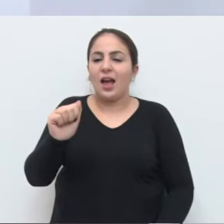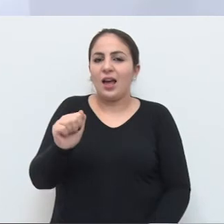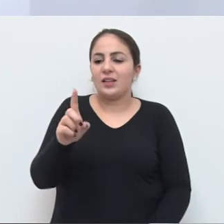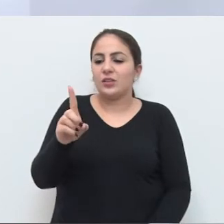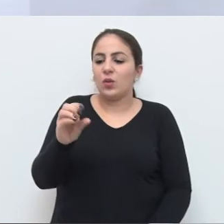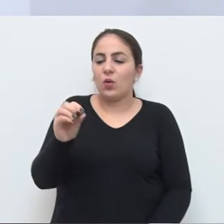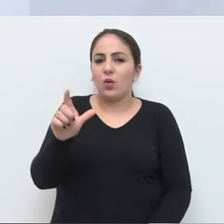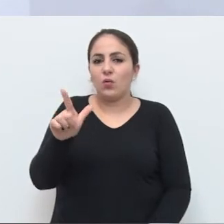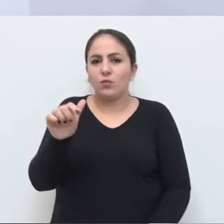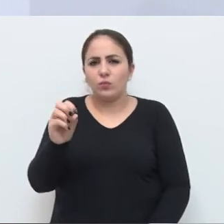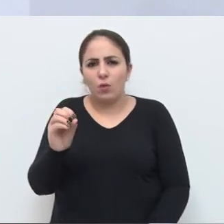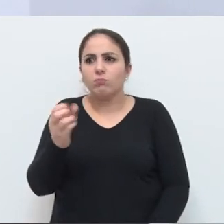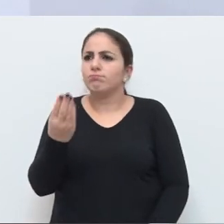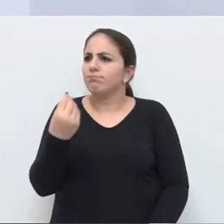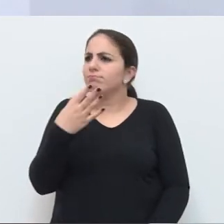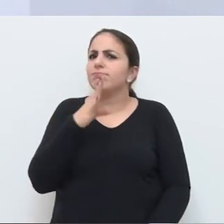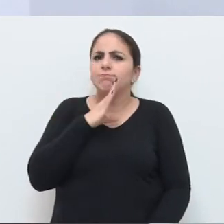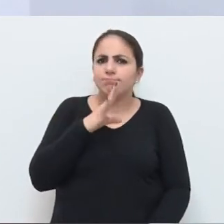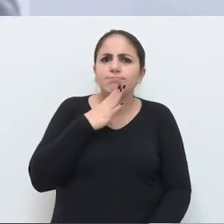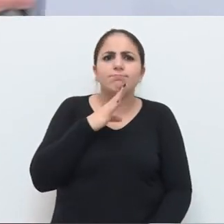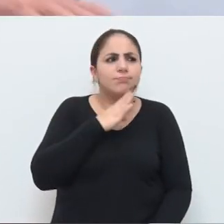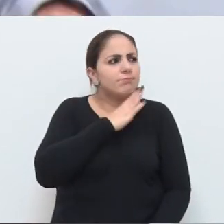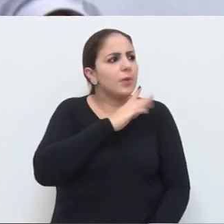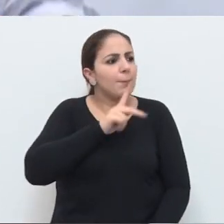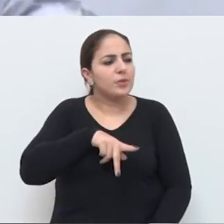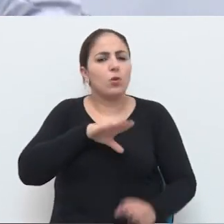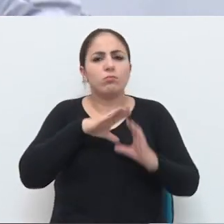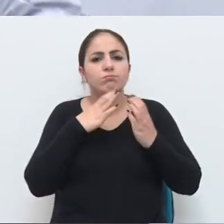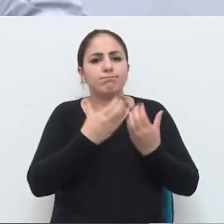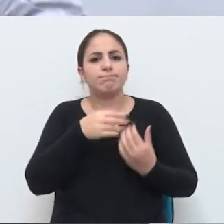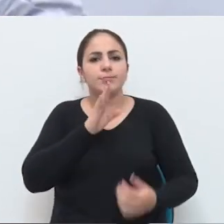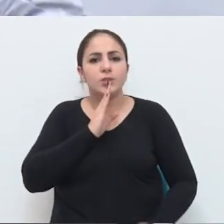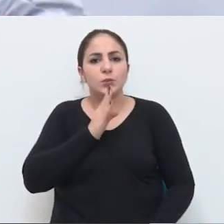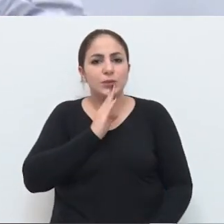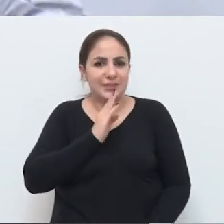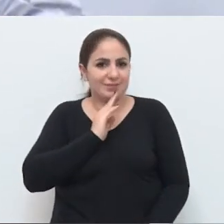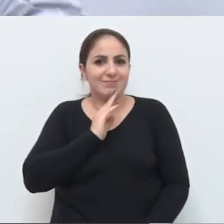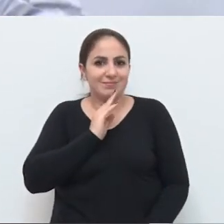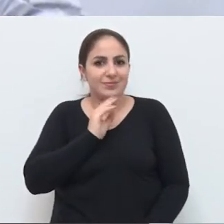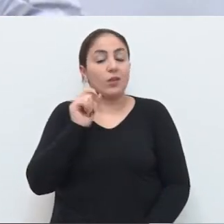Adolfo de Camargo, muito conhecido da nossa comunidade.